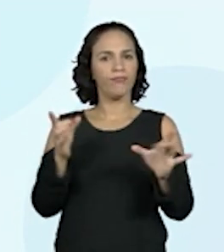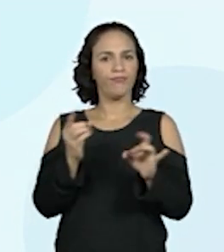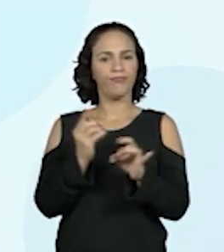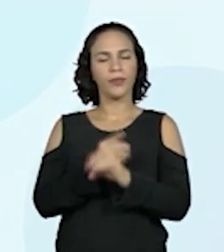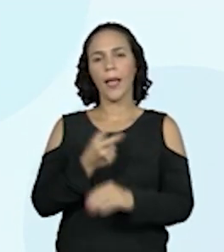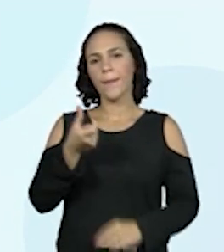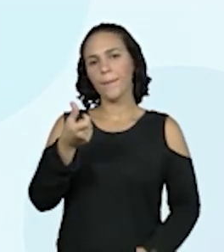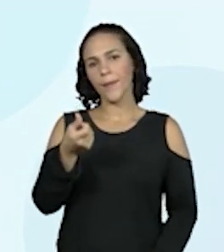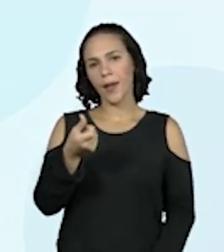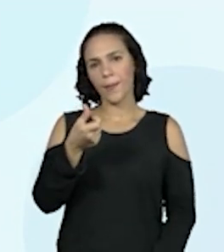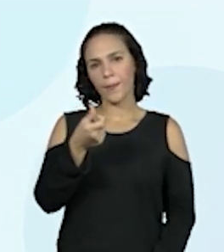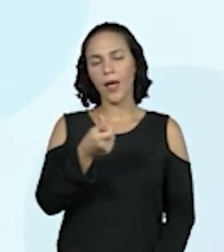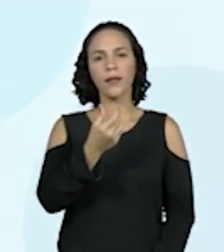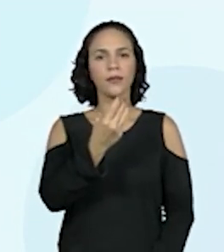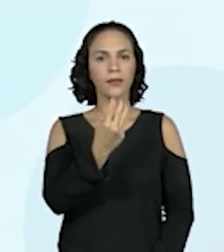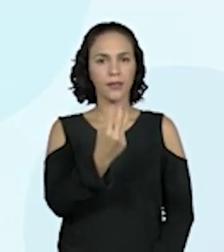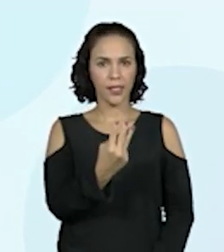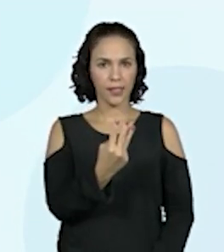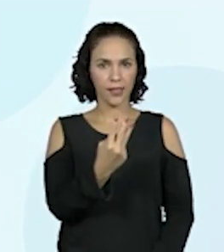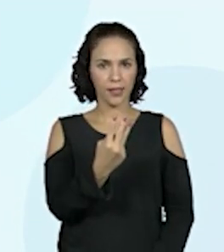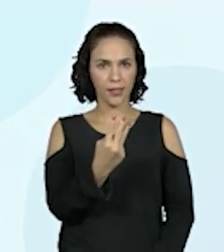professora, 663.